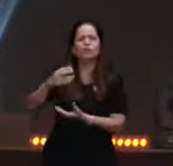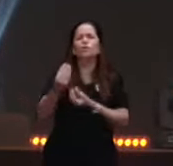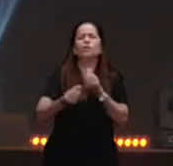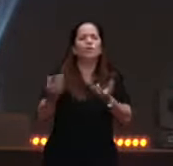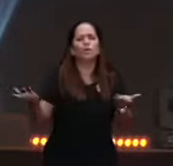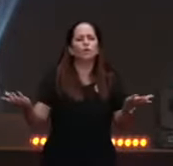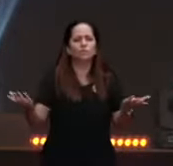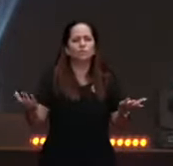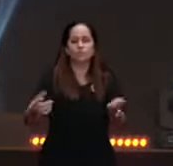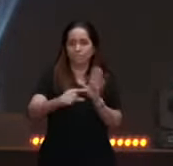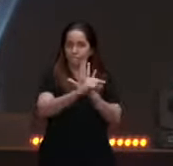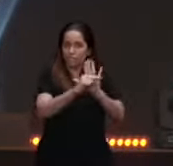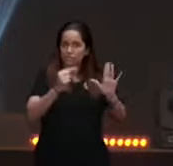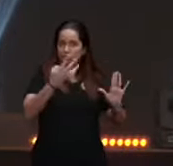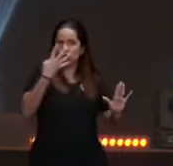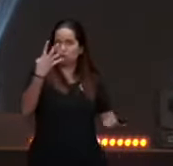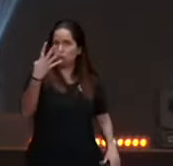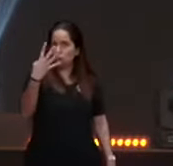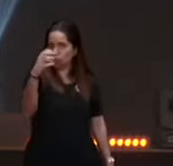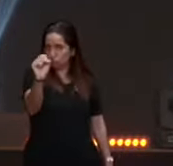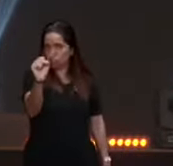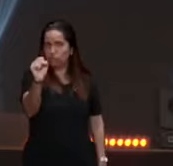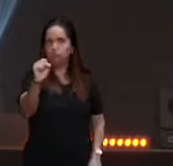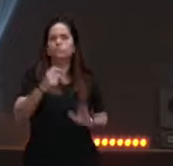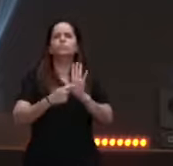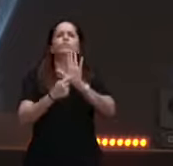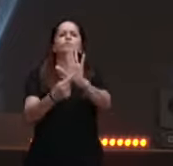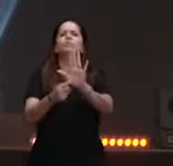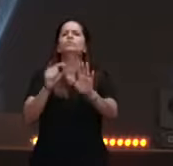diz algo muito forte, diz assim,